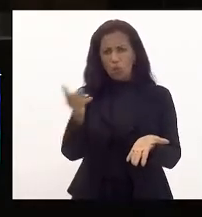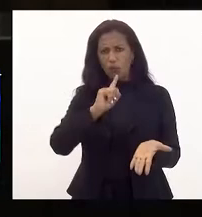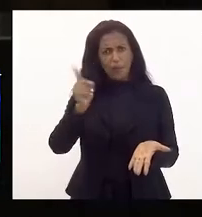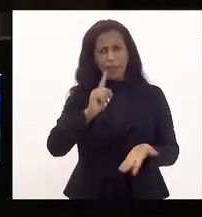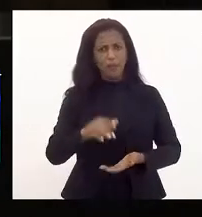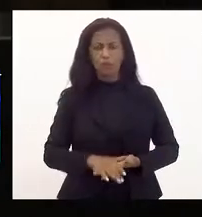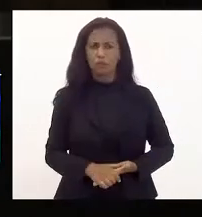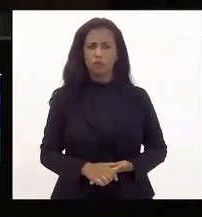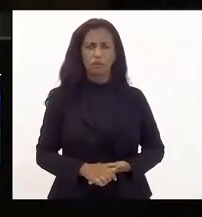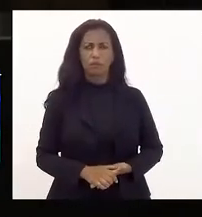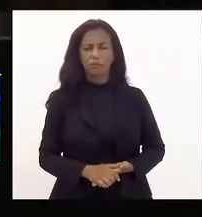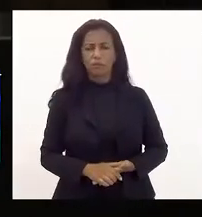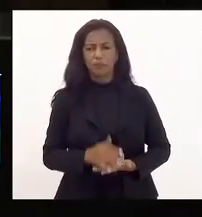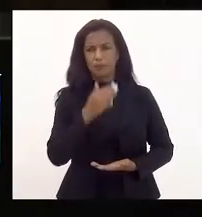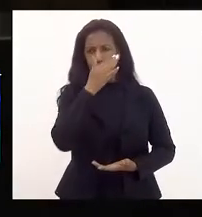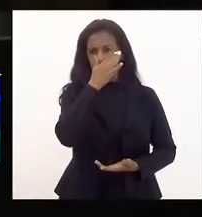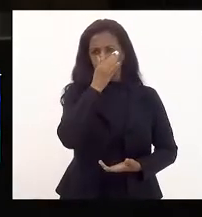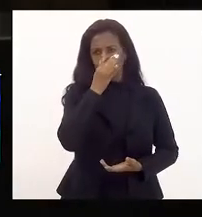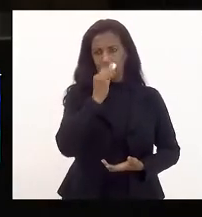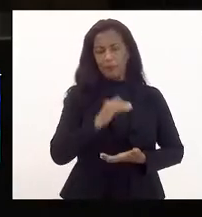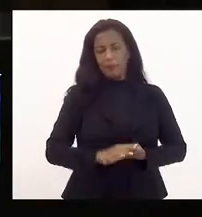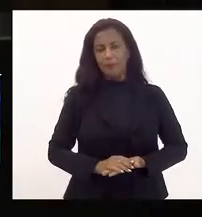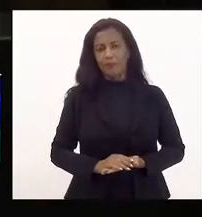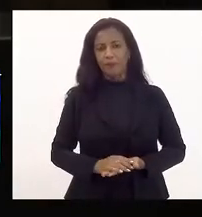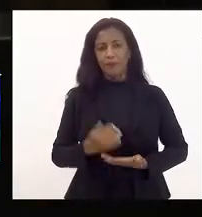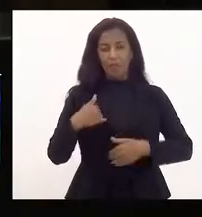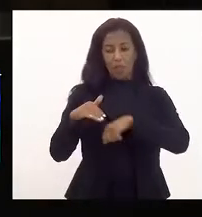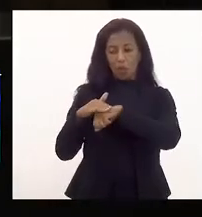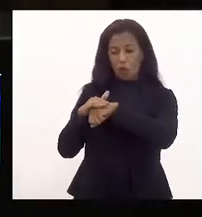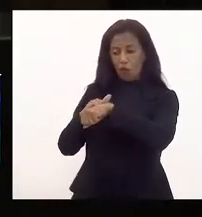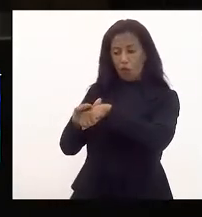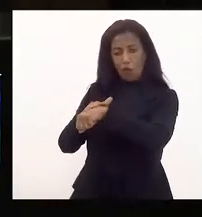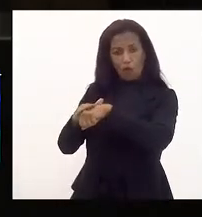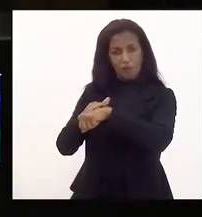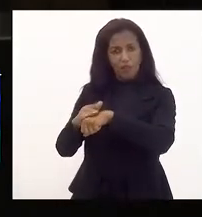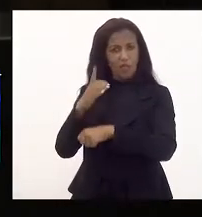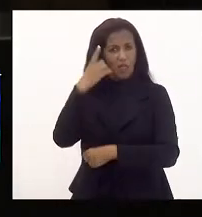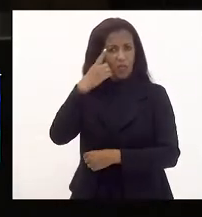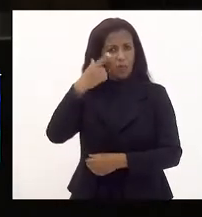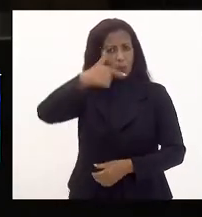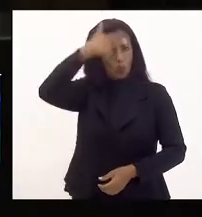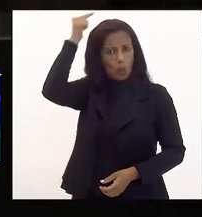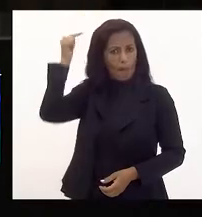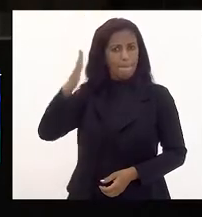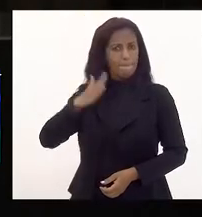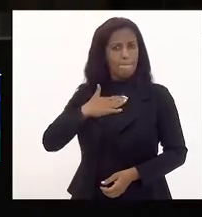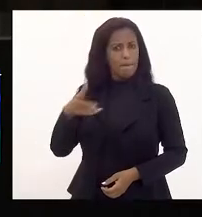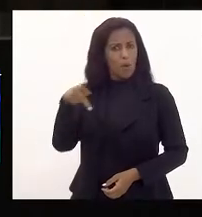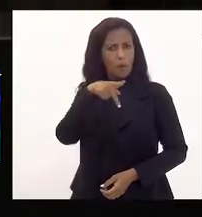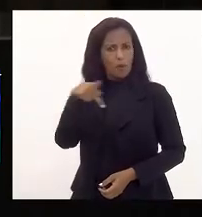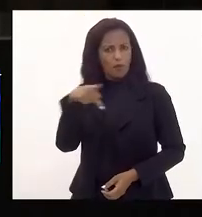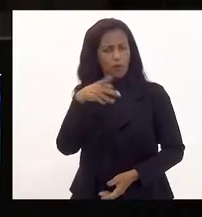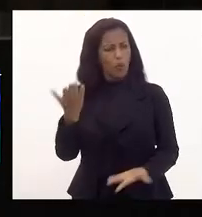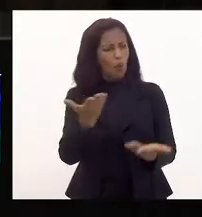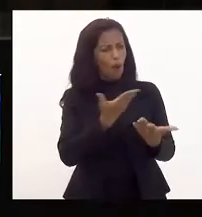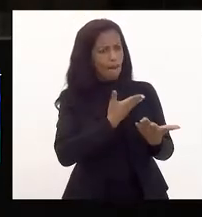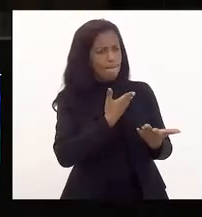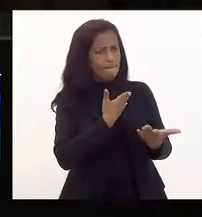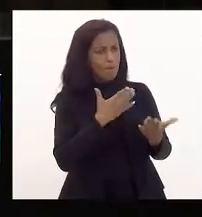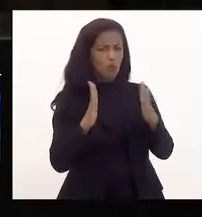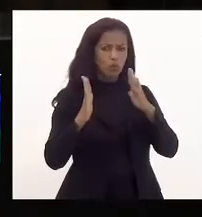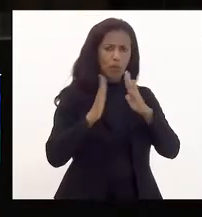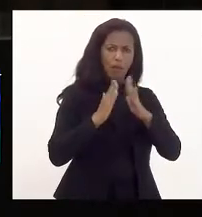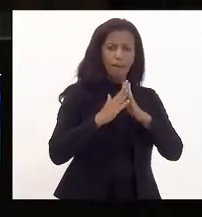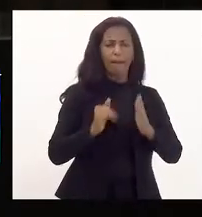Executivo, não. Eu vou conversar com o deputado Luiz Paulo, que é meu professor, com alguns companheiros aqui da casa. Nós